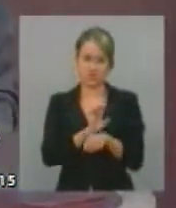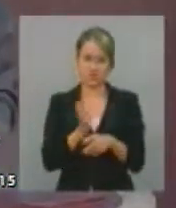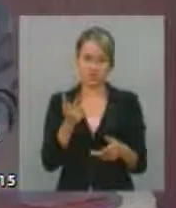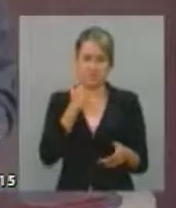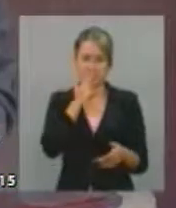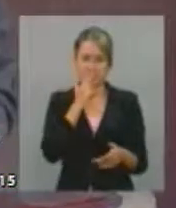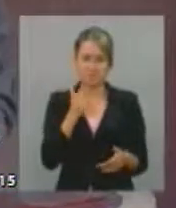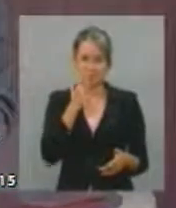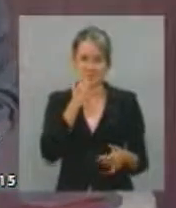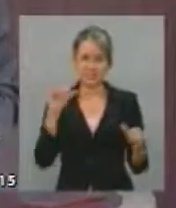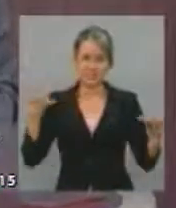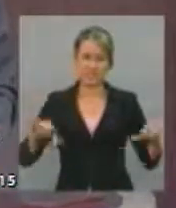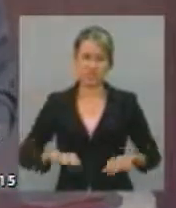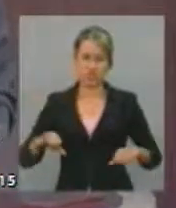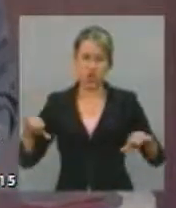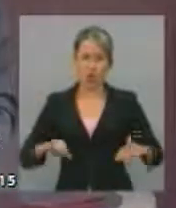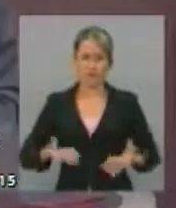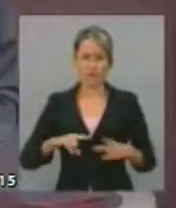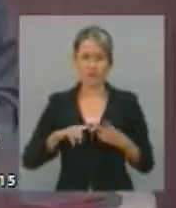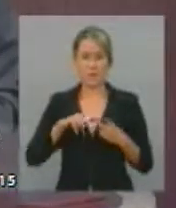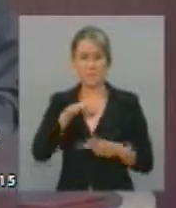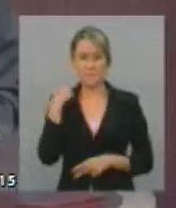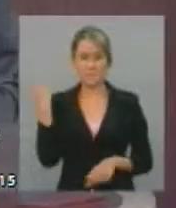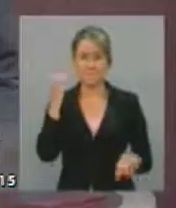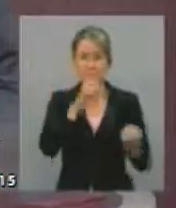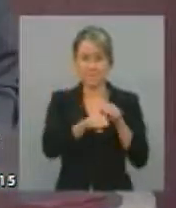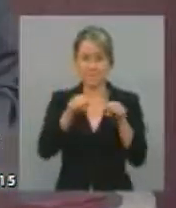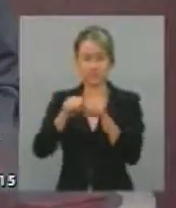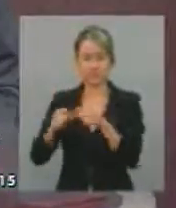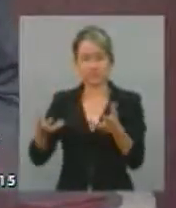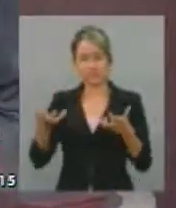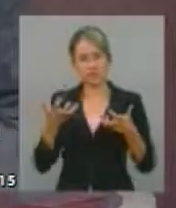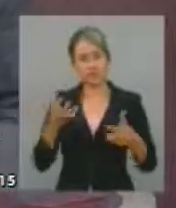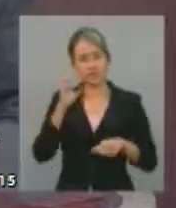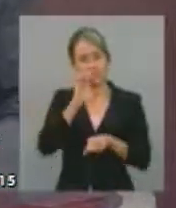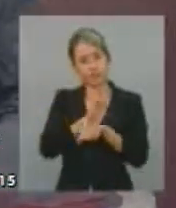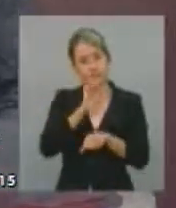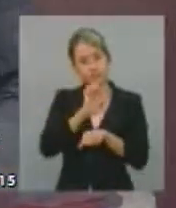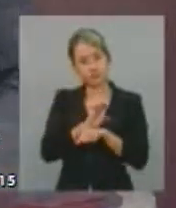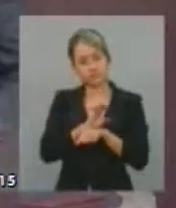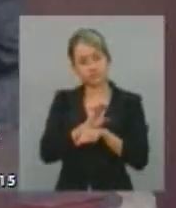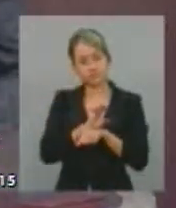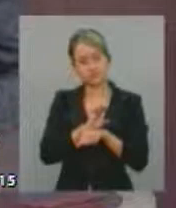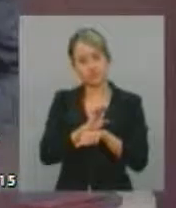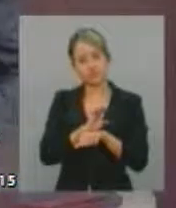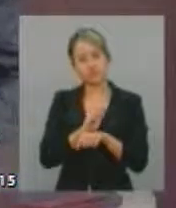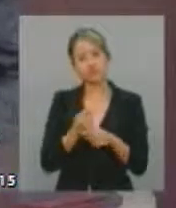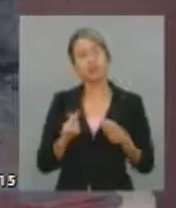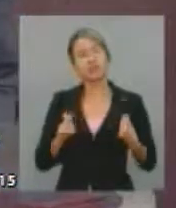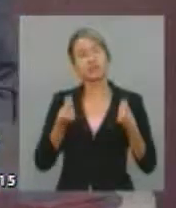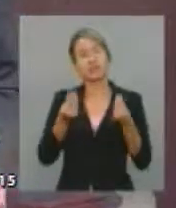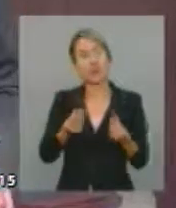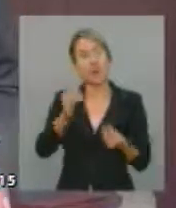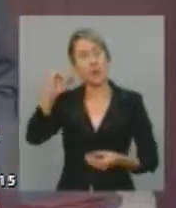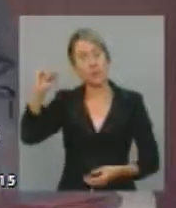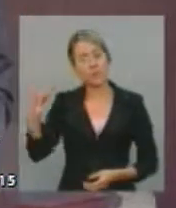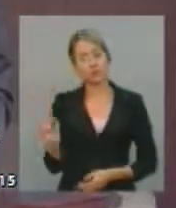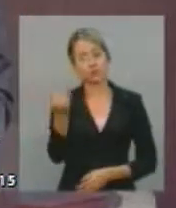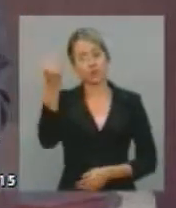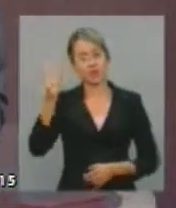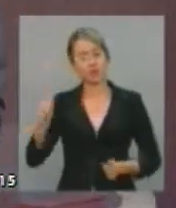torture, mate e viole direitos. Nós queremos um Estado que seja possibilidade de oportunidade,